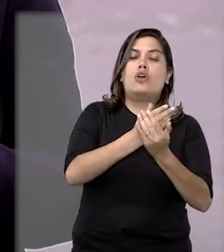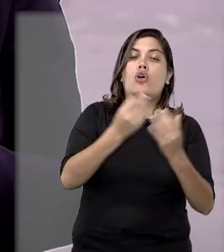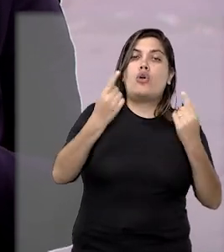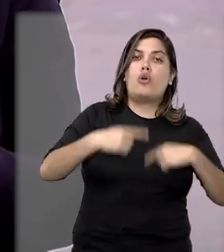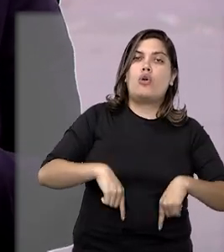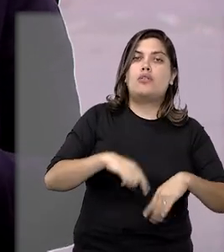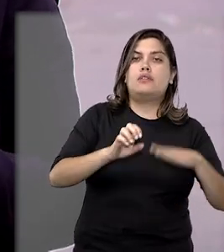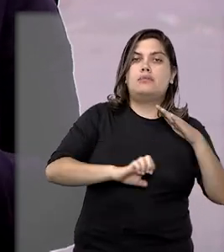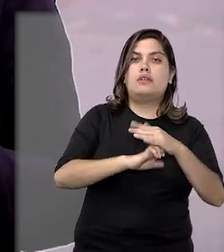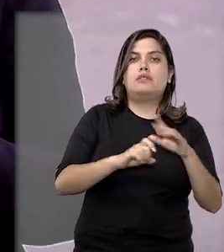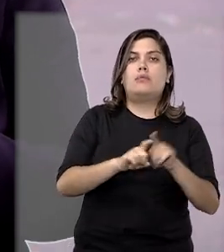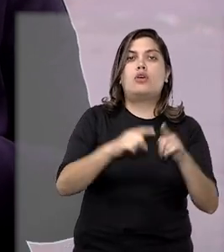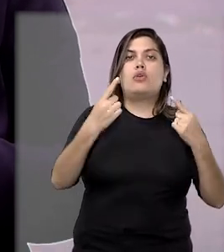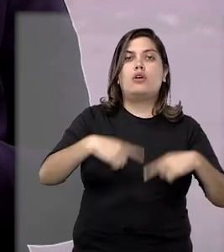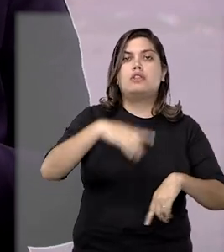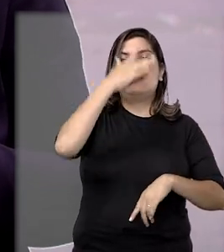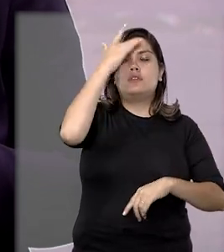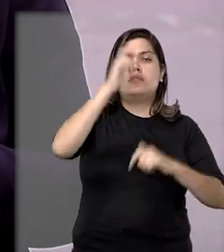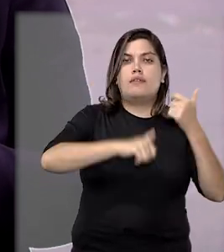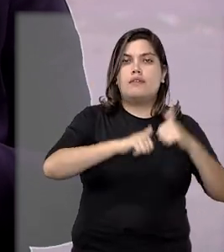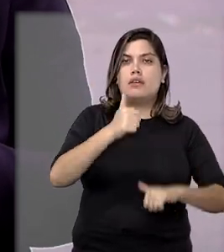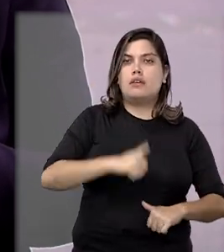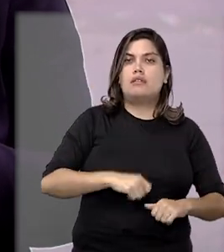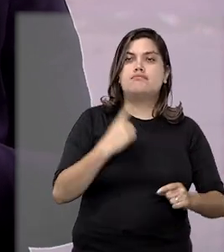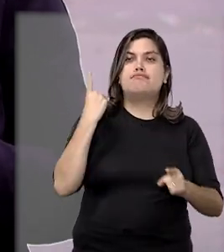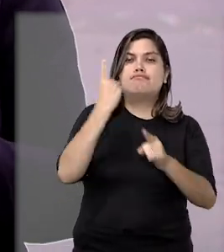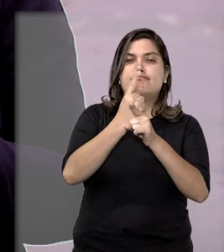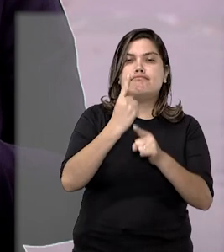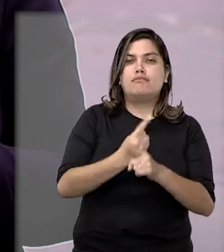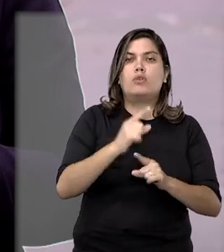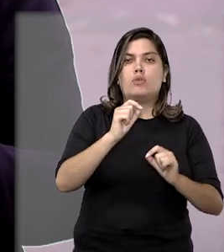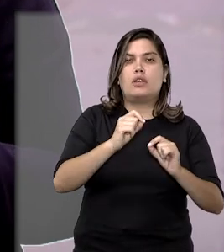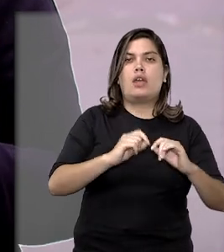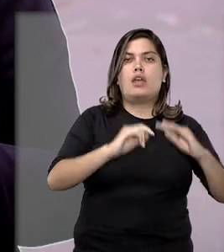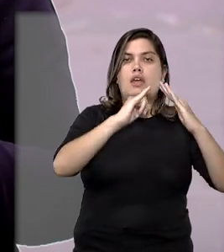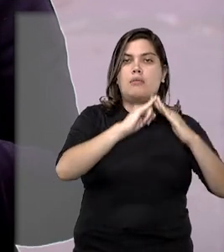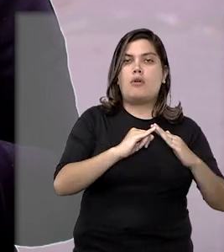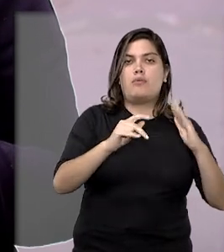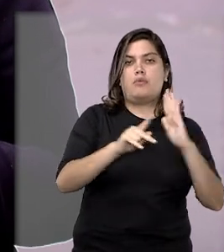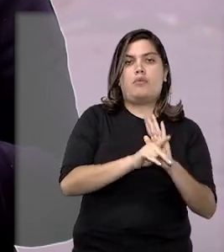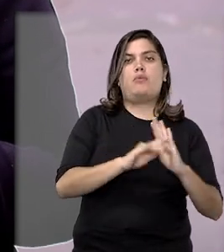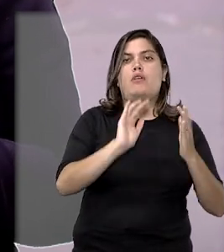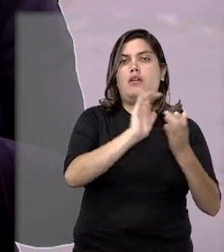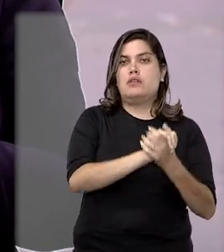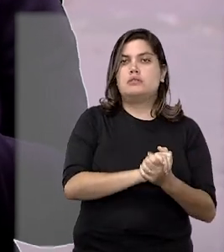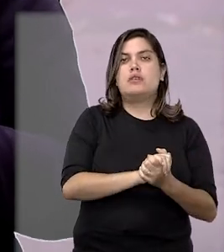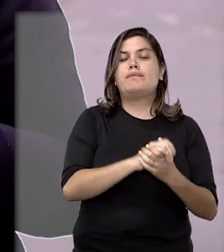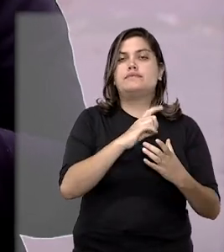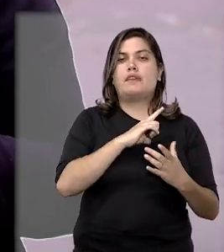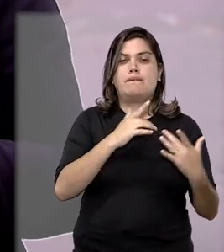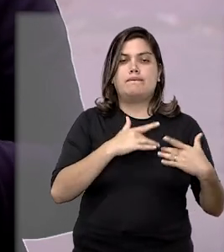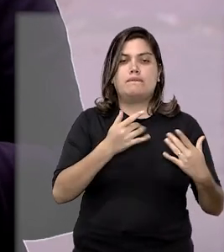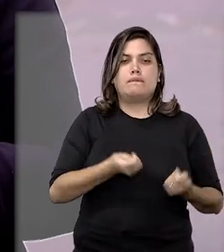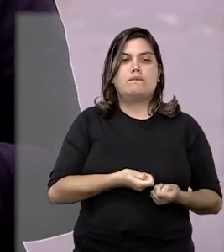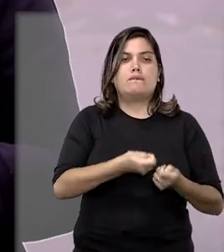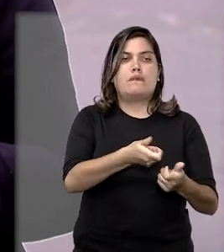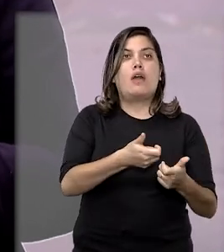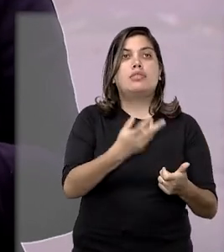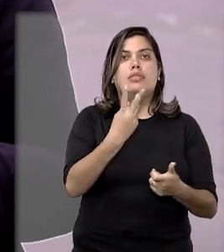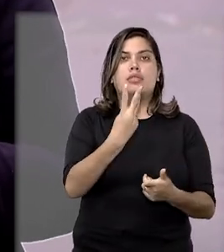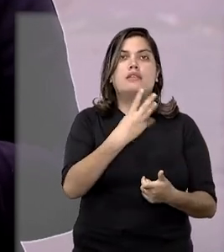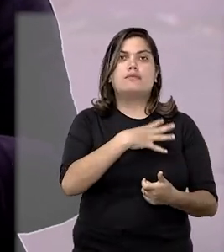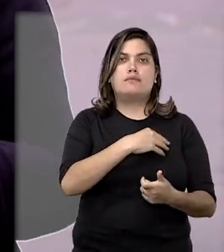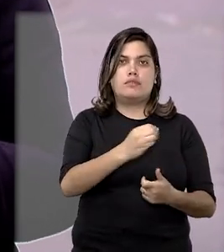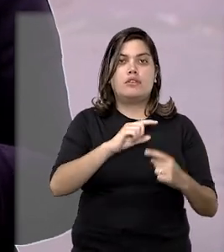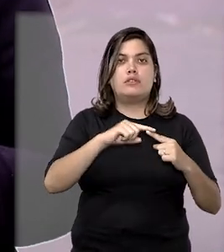a empresa e o avalista, momento em que foi constatado que os imóveis de propriedade do casal foram doados aos três